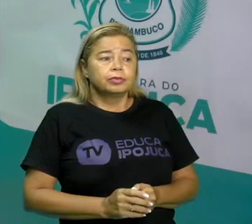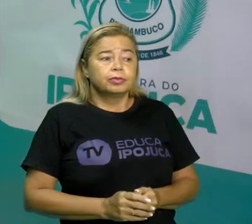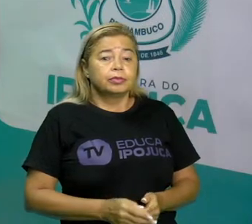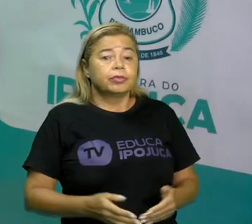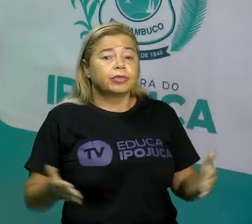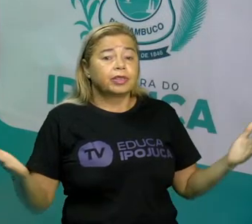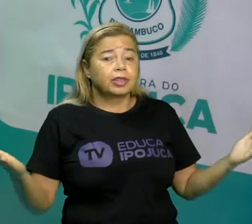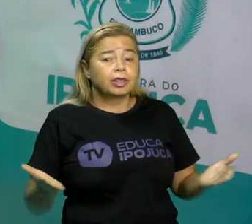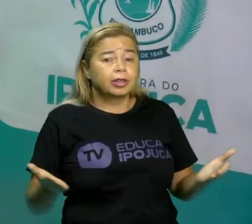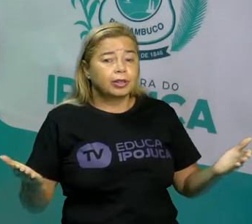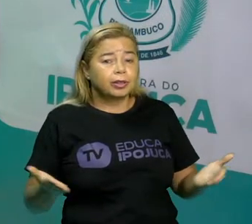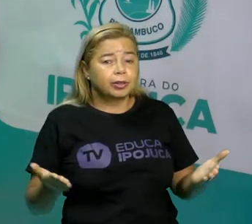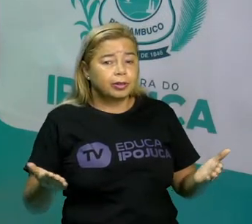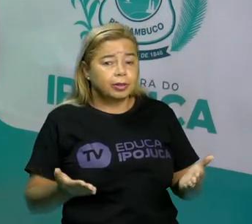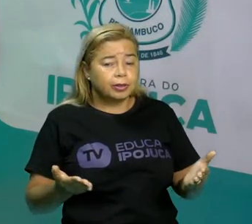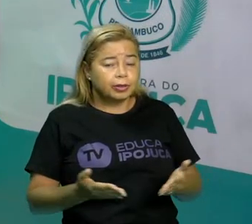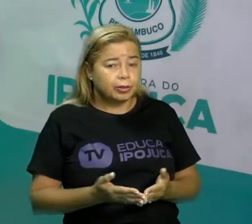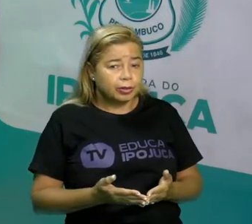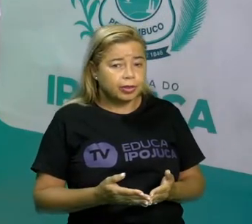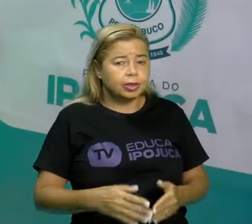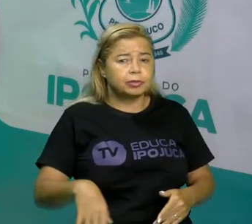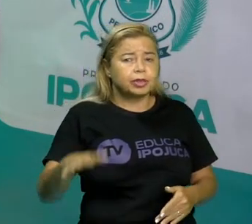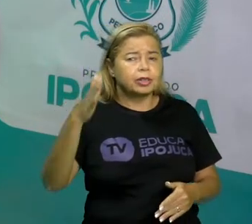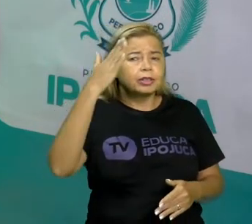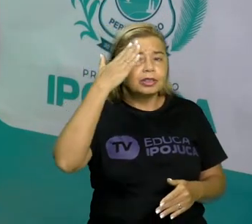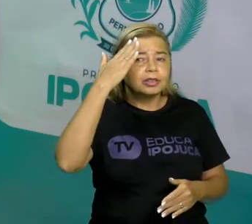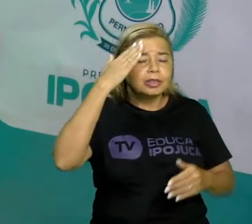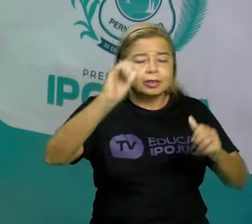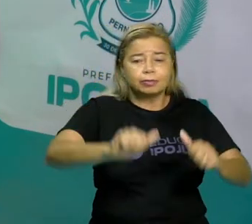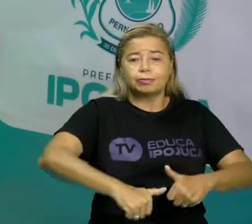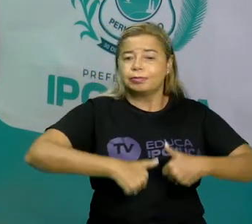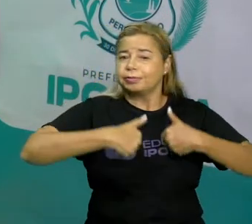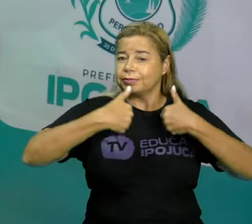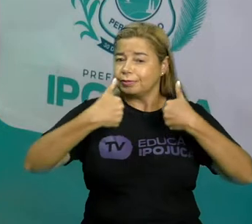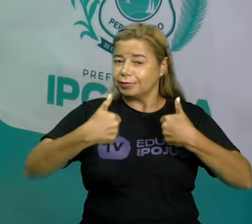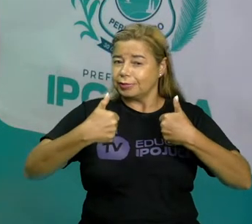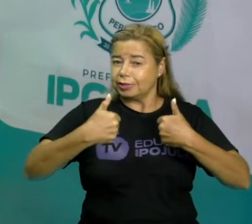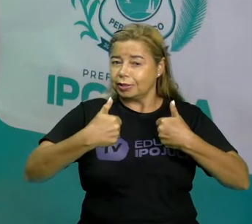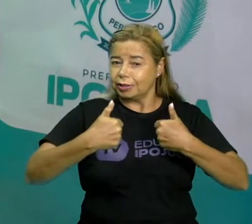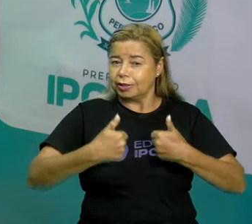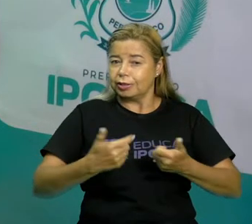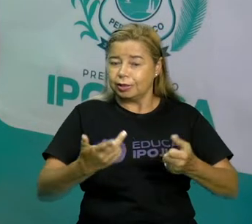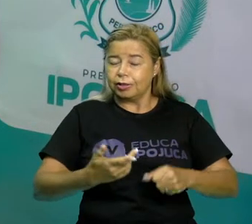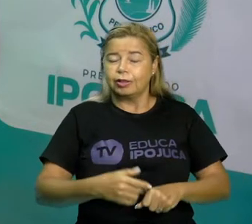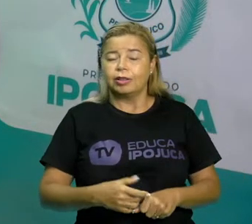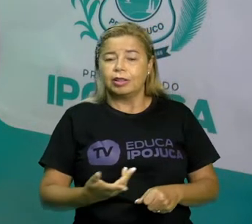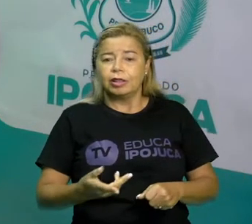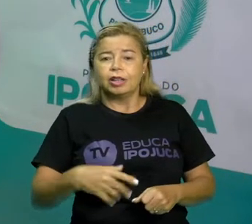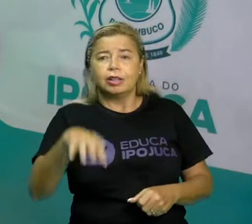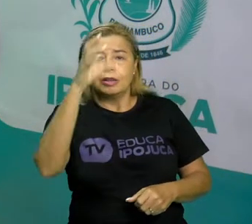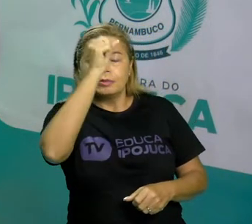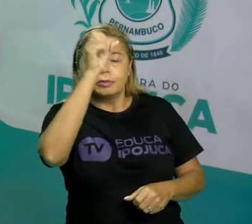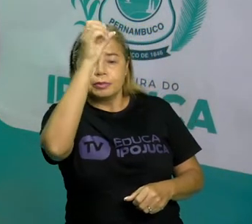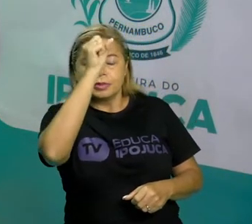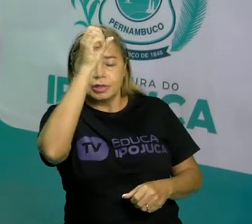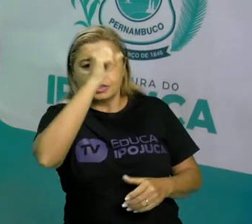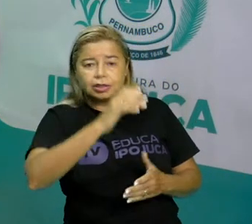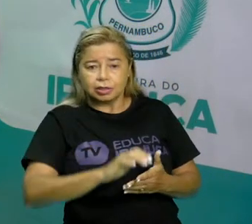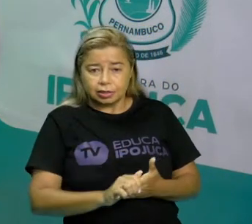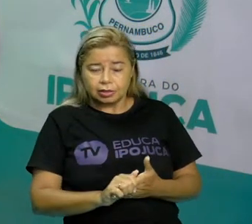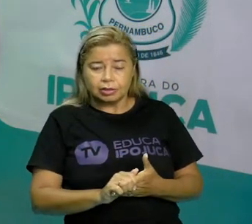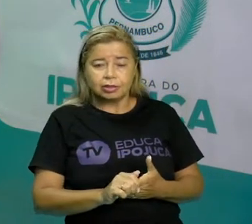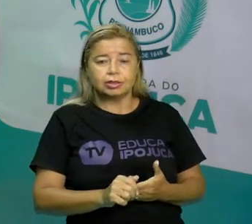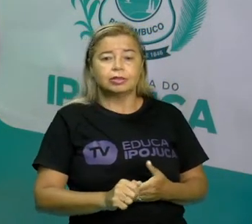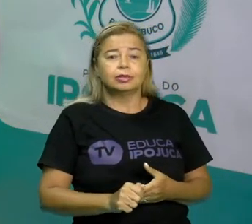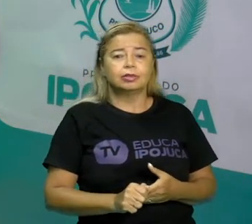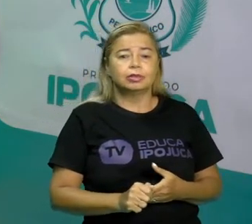Agora, para que a gente possa entender melhor aquilo que nós estamos aprendendo, aquilo que nós